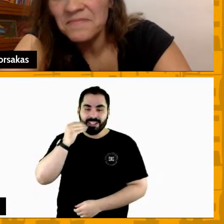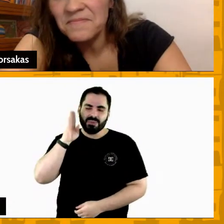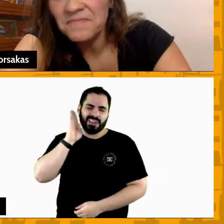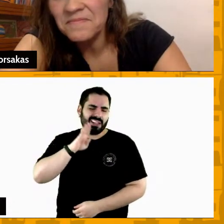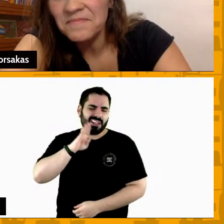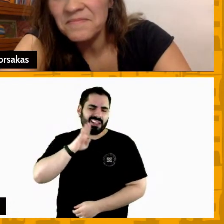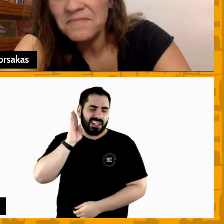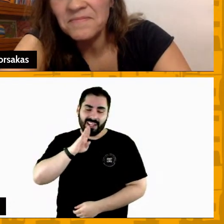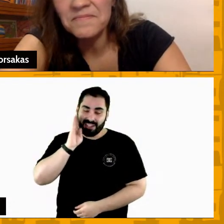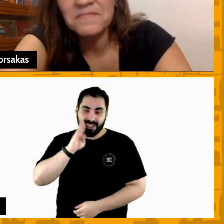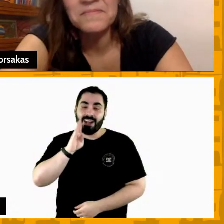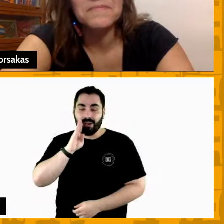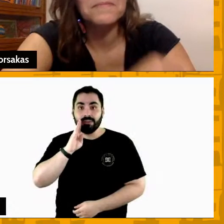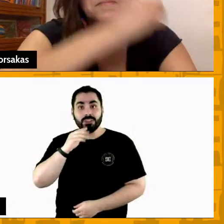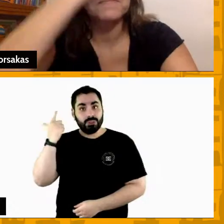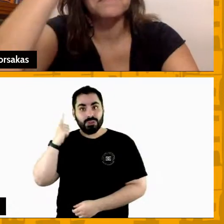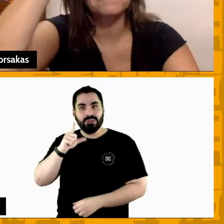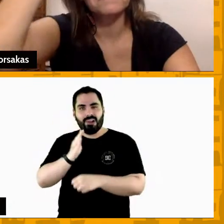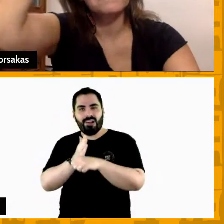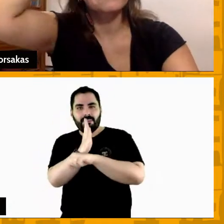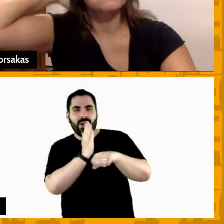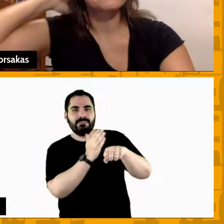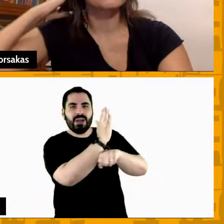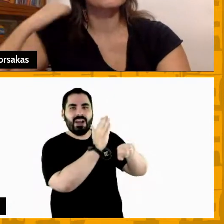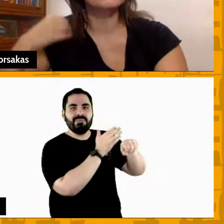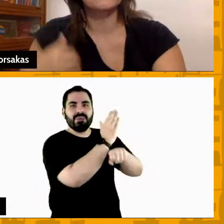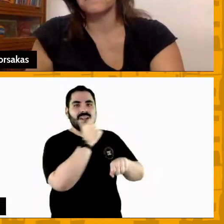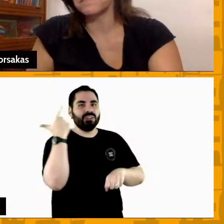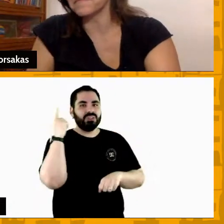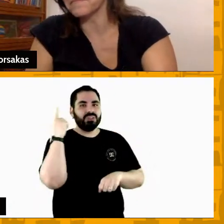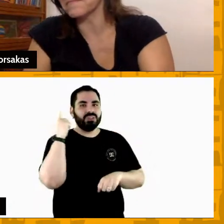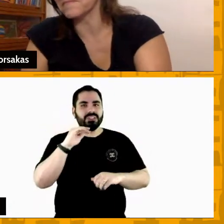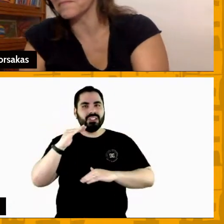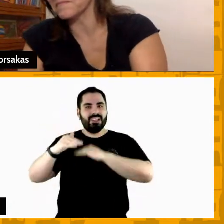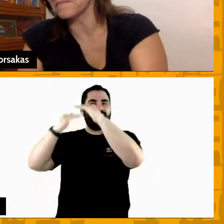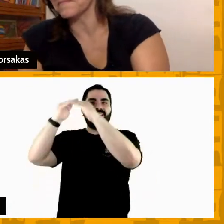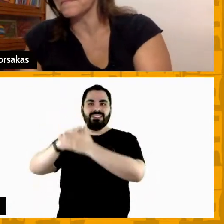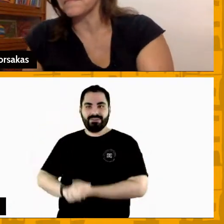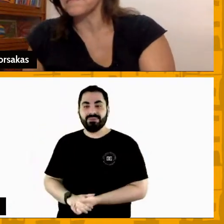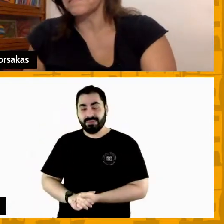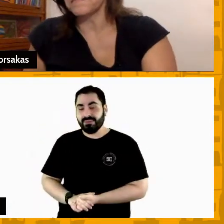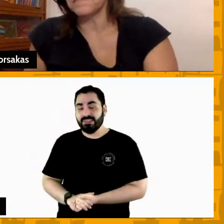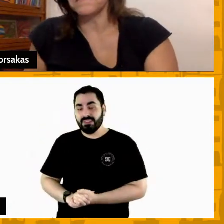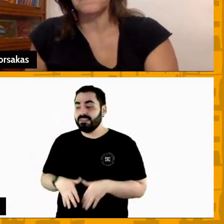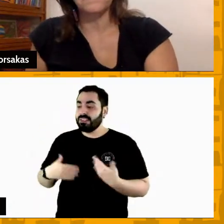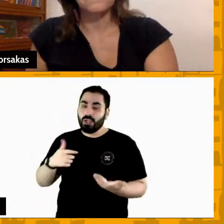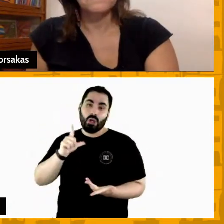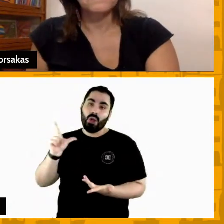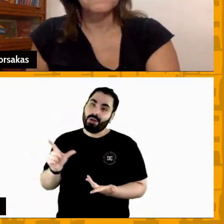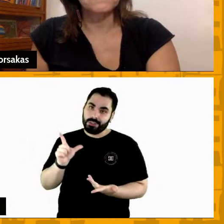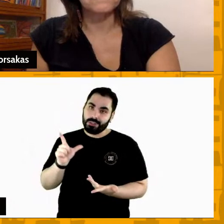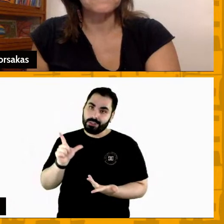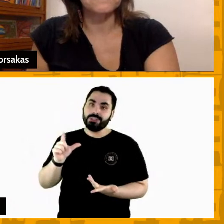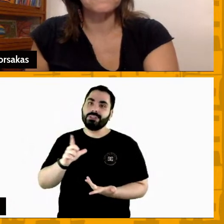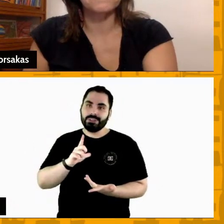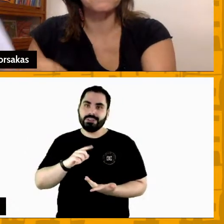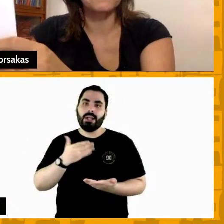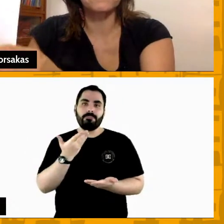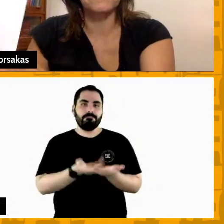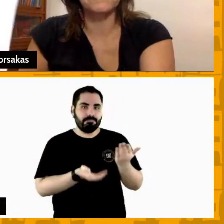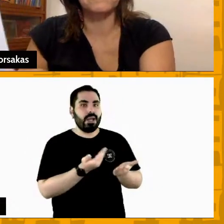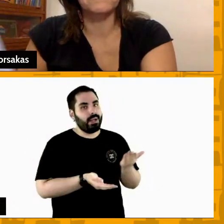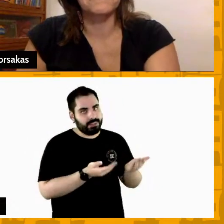é muito vitorioso da equipe a gente está passando lógico que tem derrotas mas assim